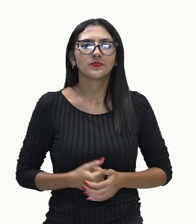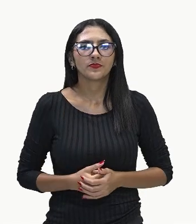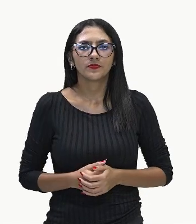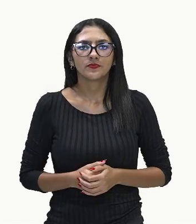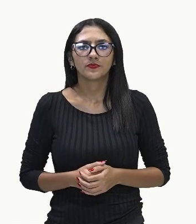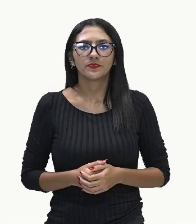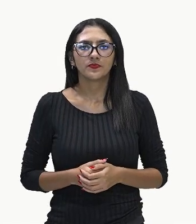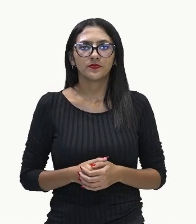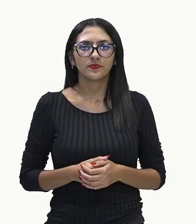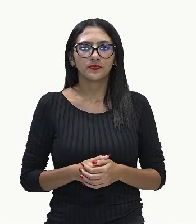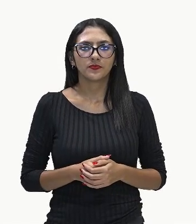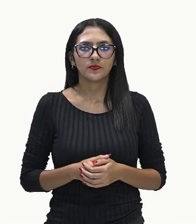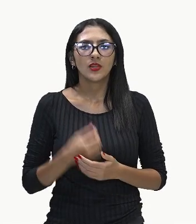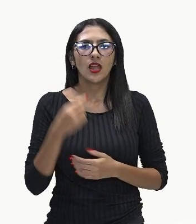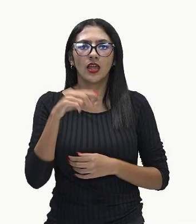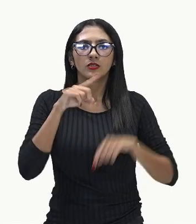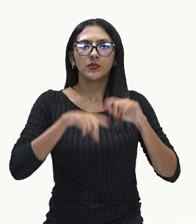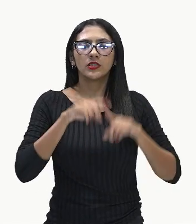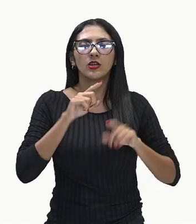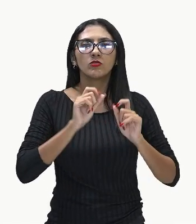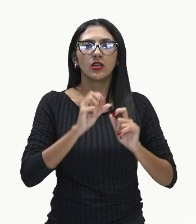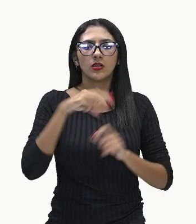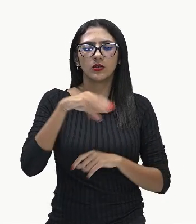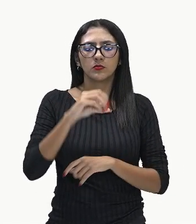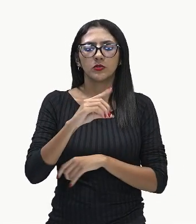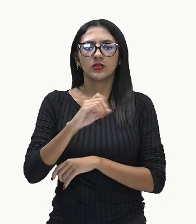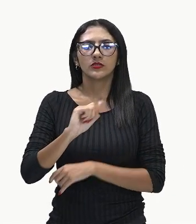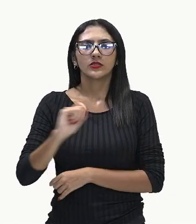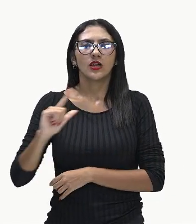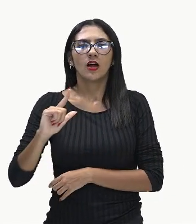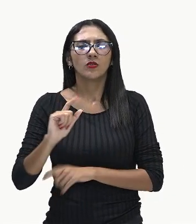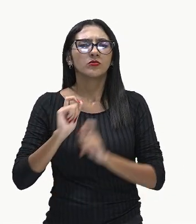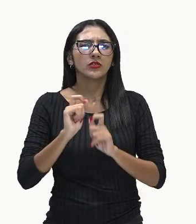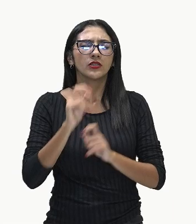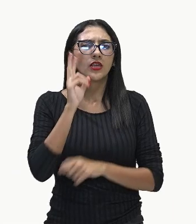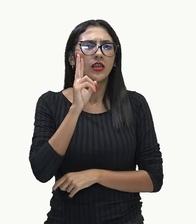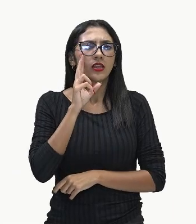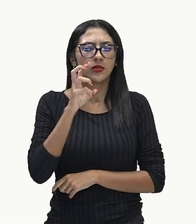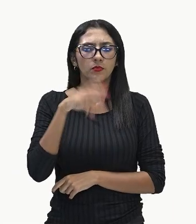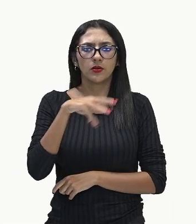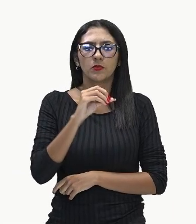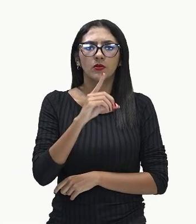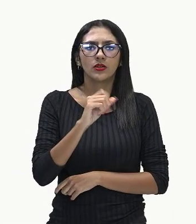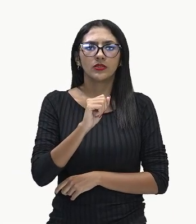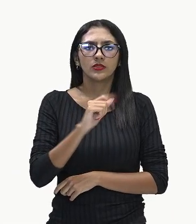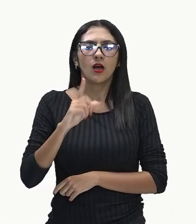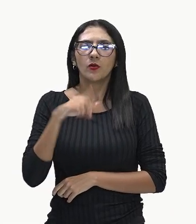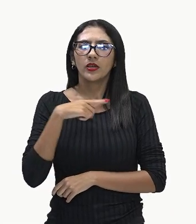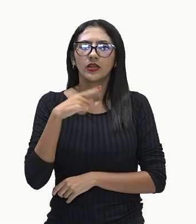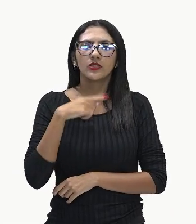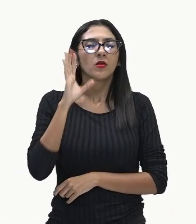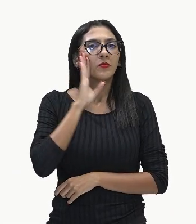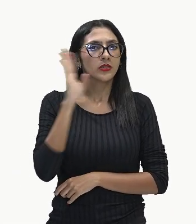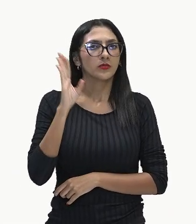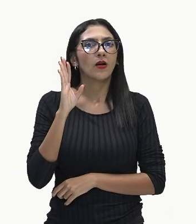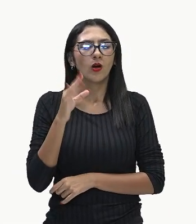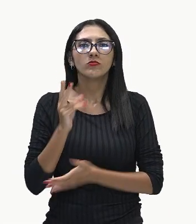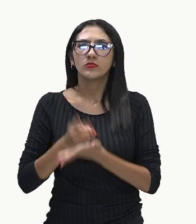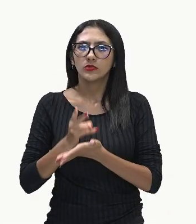é o produto modal. Quem é o produto modal? É aquele que aparece, né, com mais frequência.